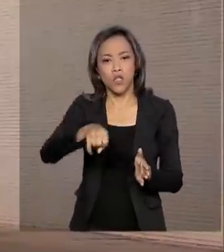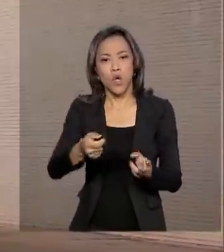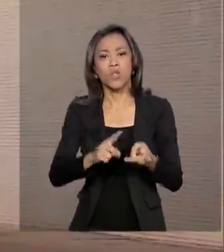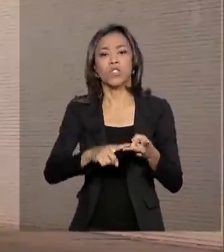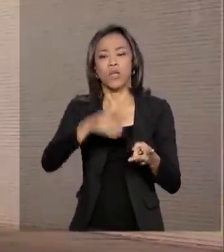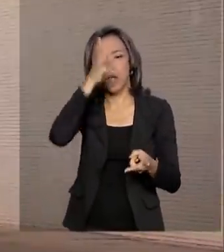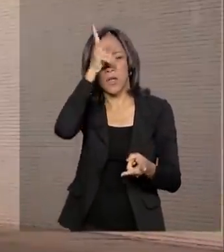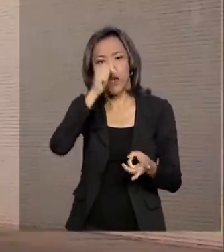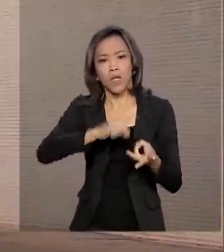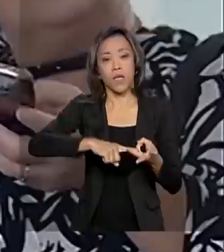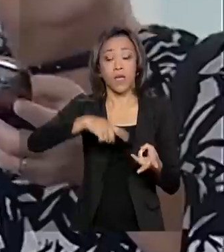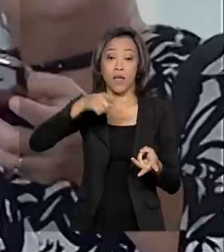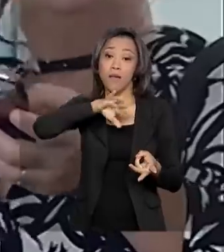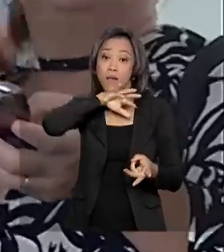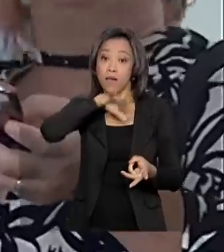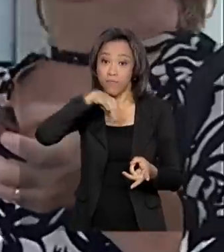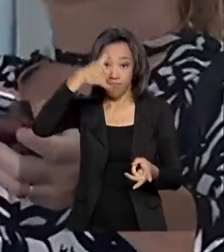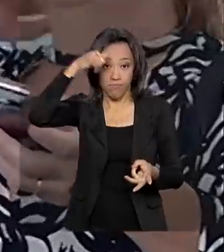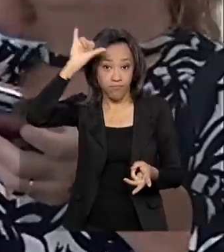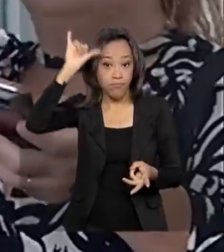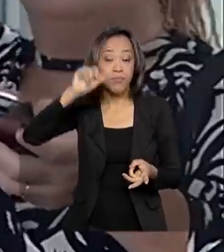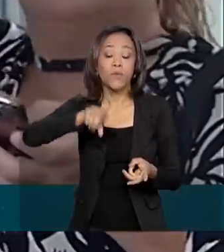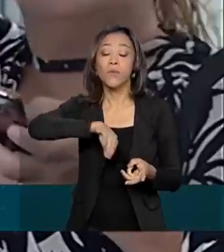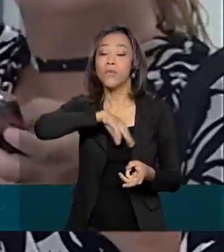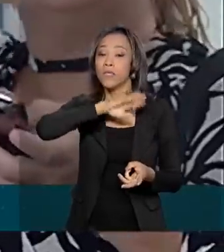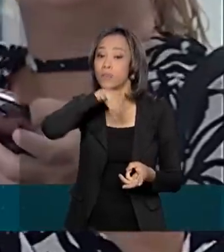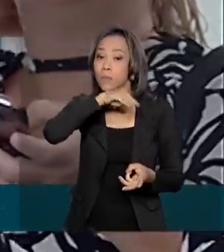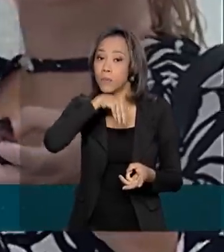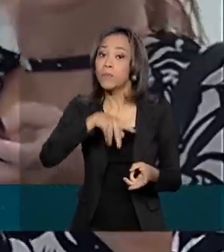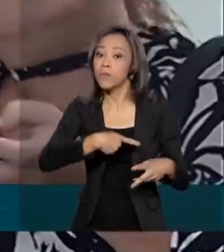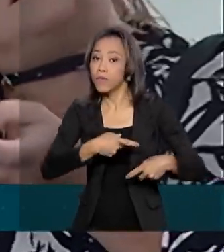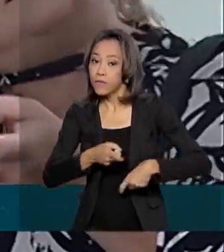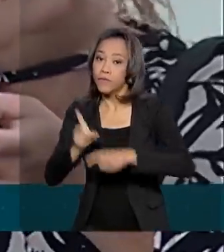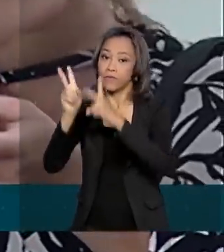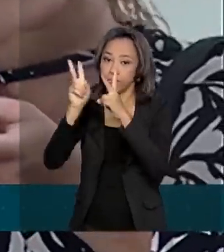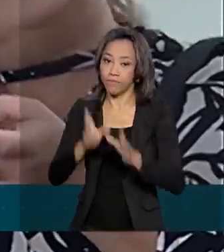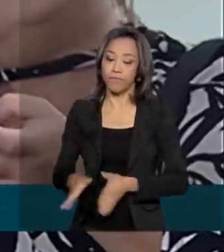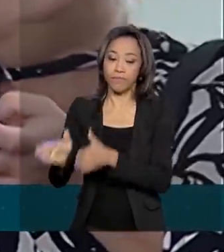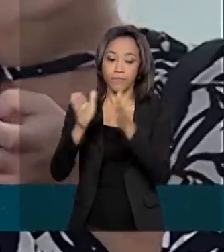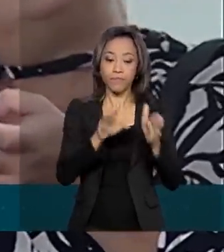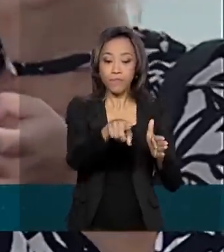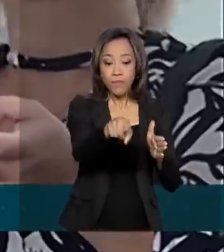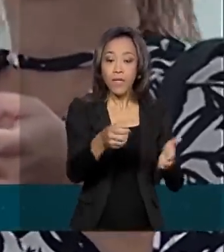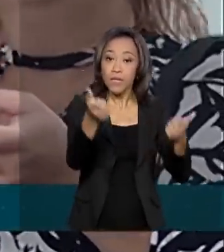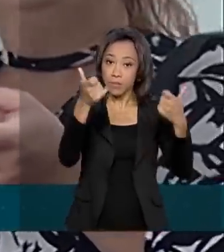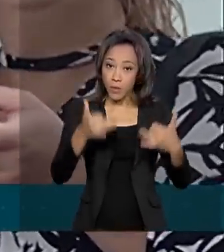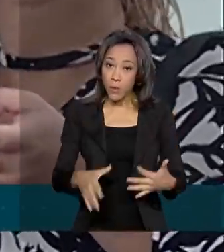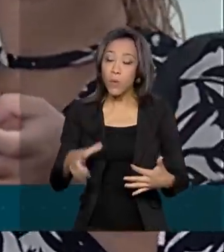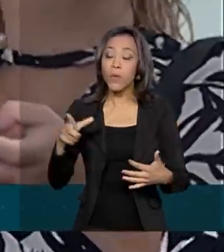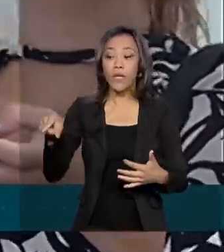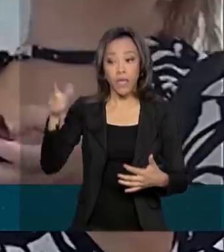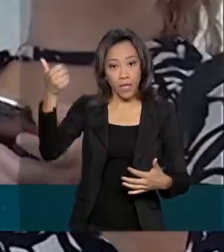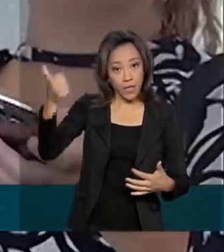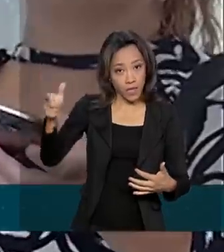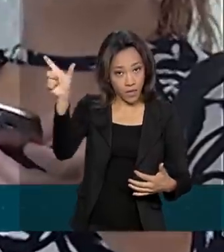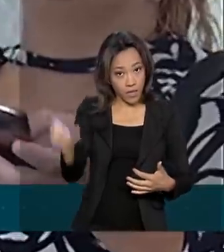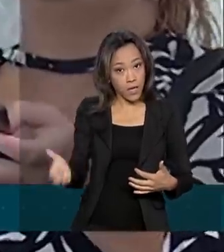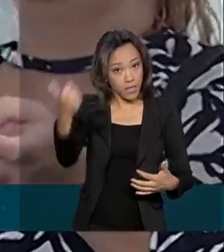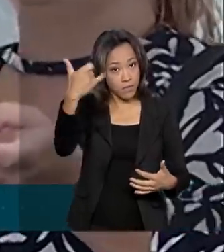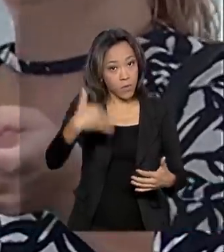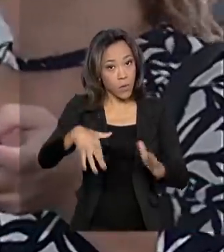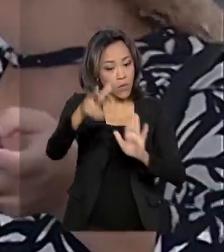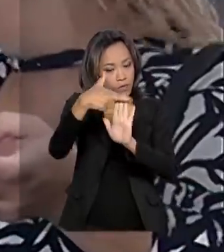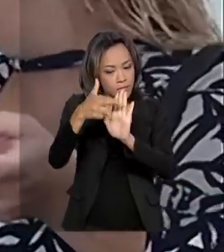carne bovina e suína. O embaixador, Miguel, fez uma descrição das medidas responsáveis que o governo chinês